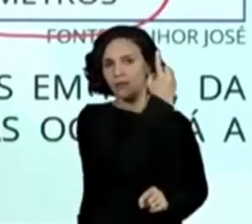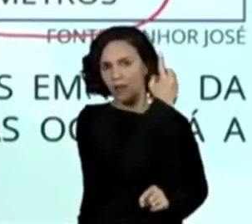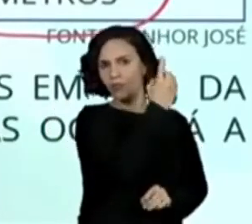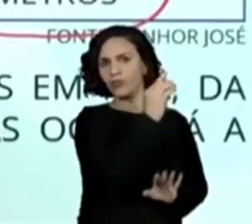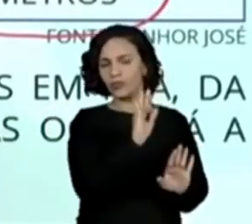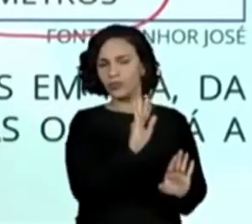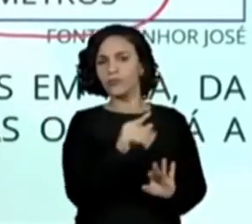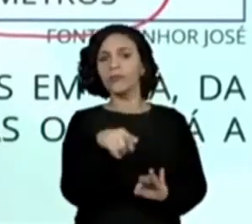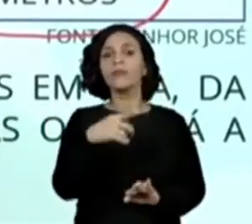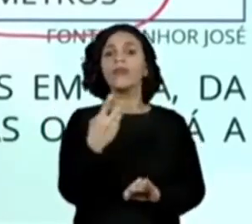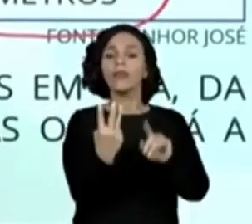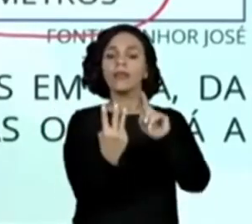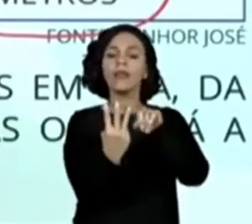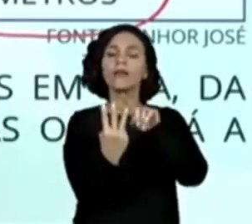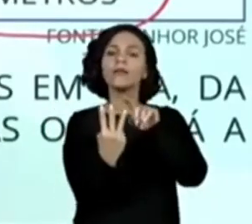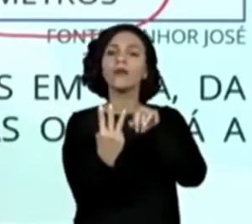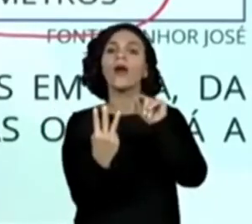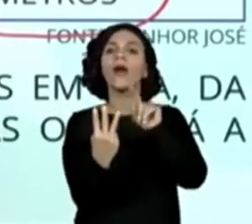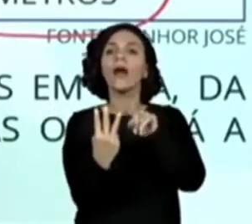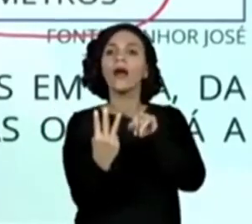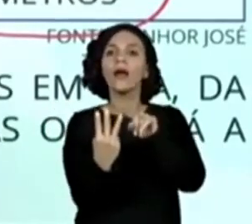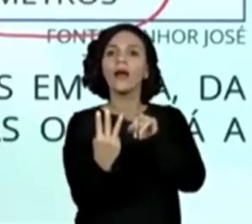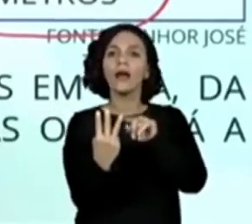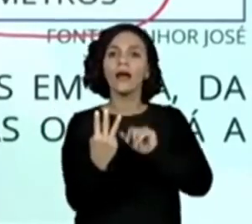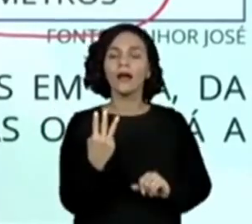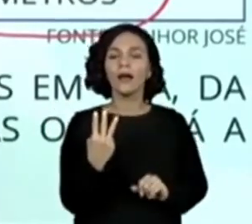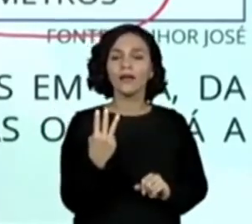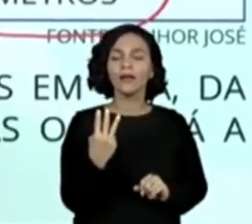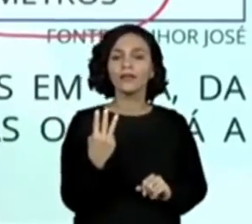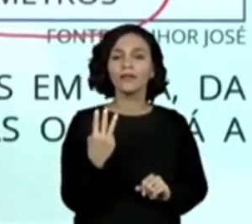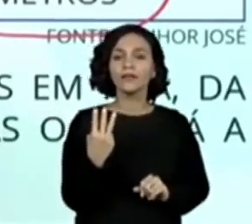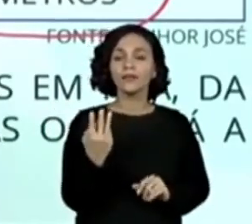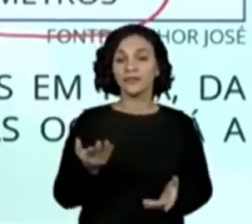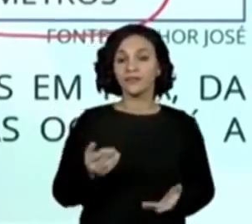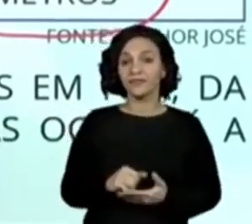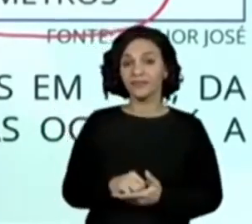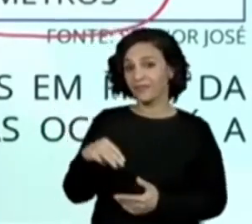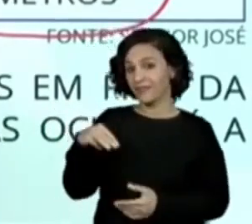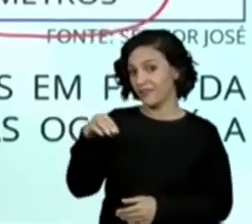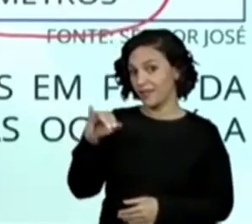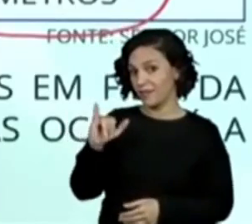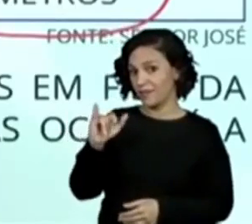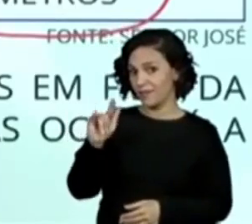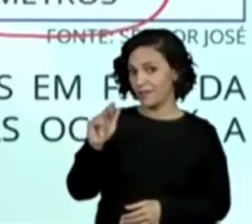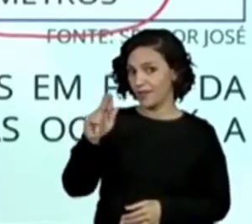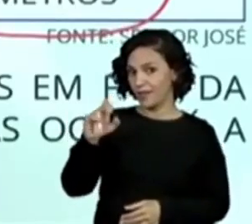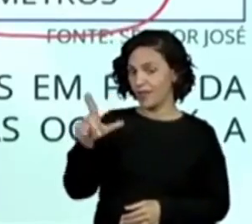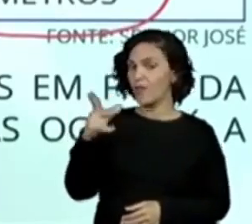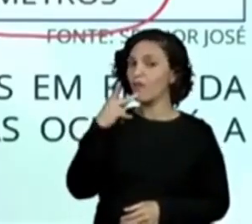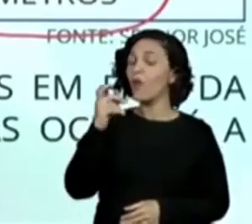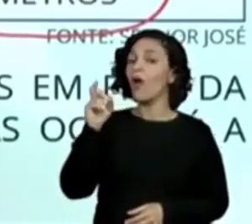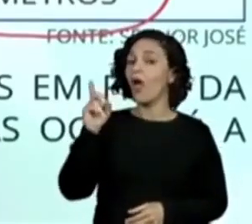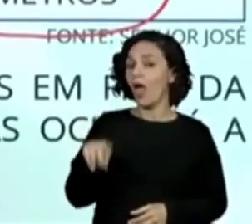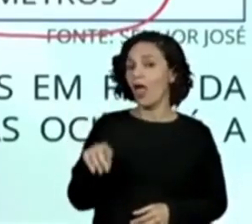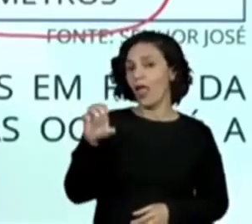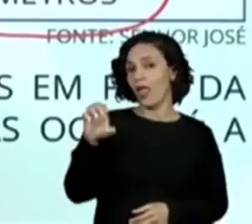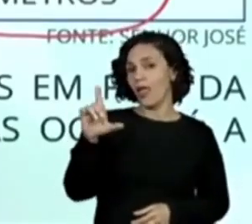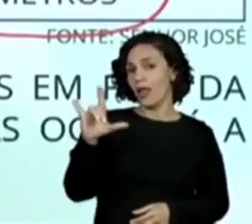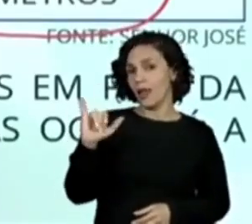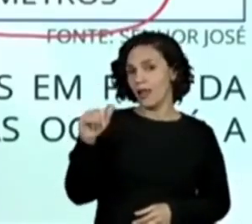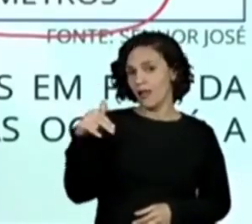Do menor para o maior? O Miguel está dizendo que é a Eliane. Vamos enumerar todas?